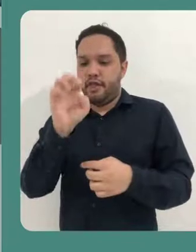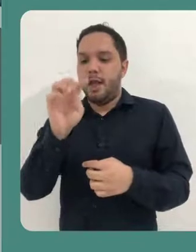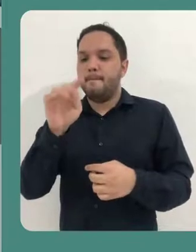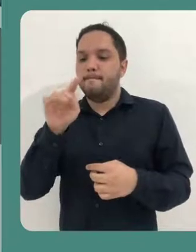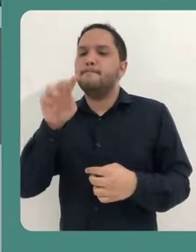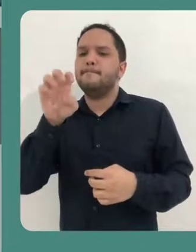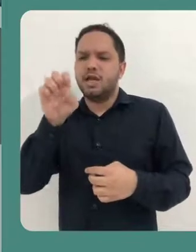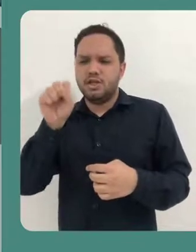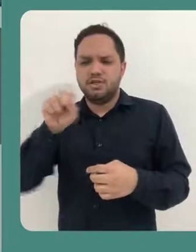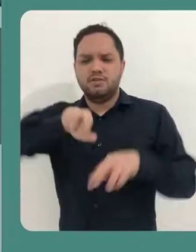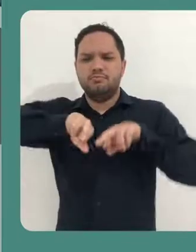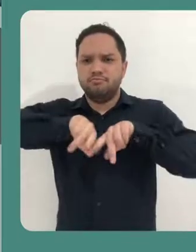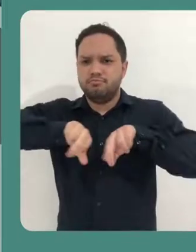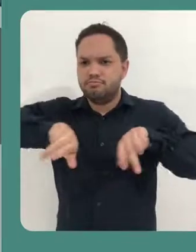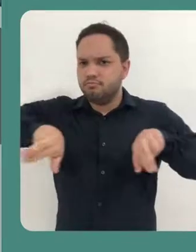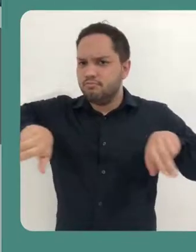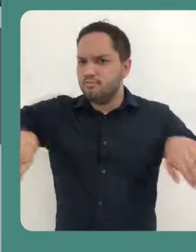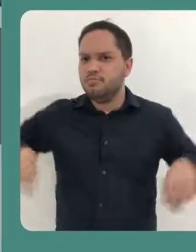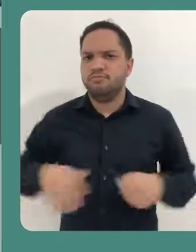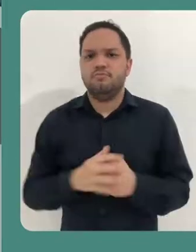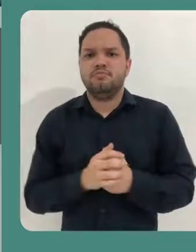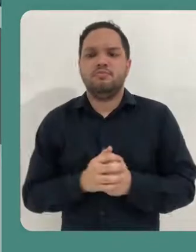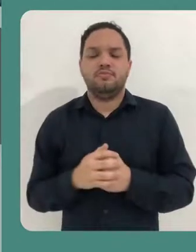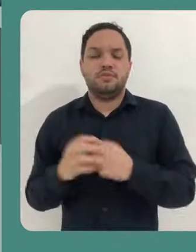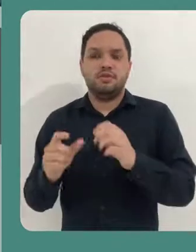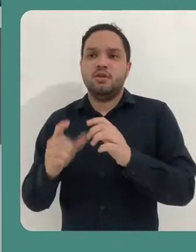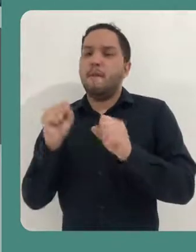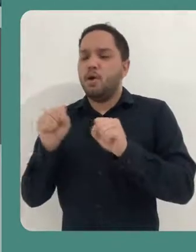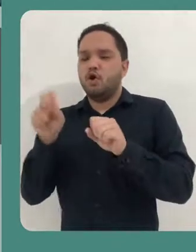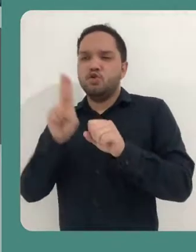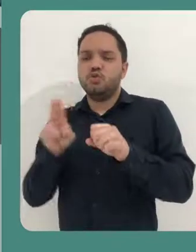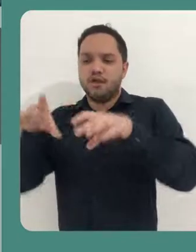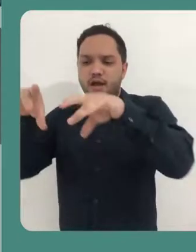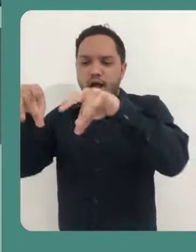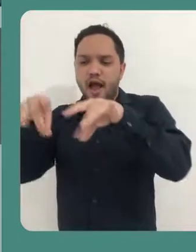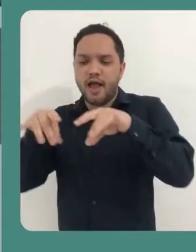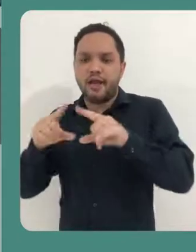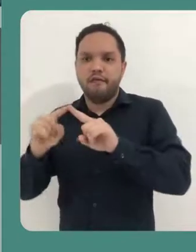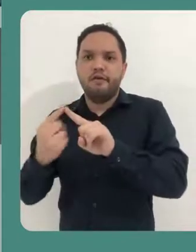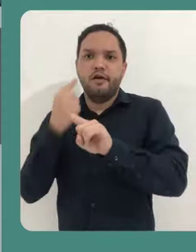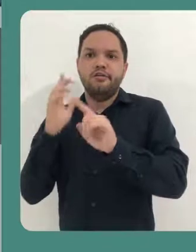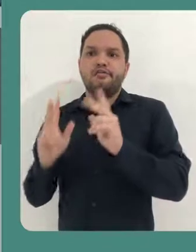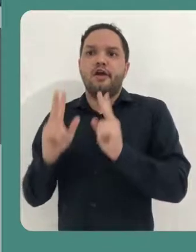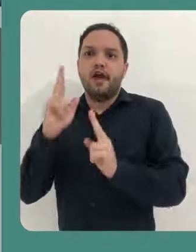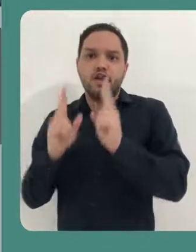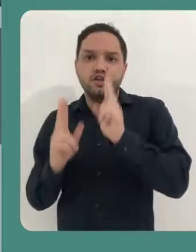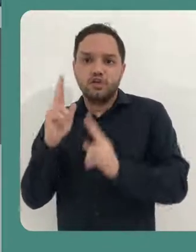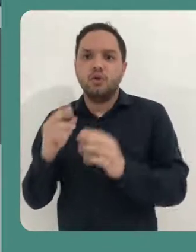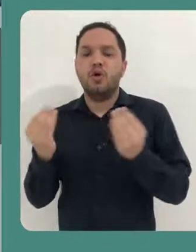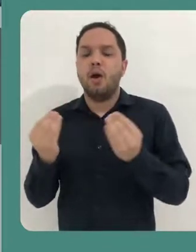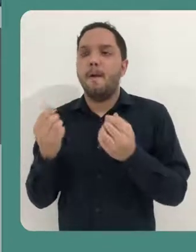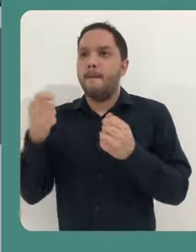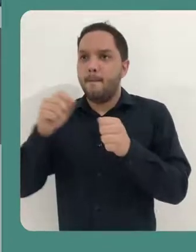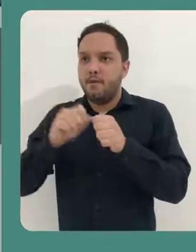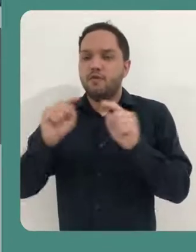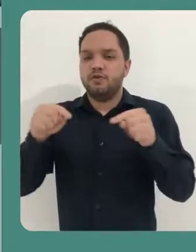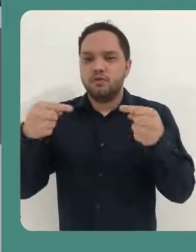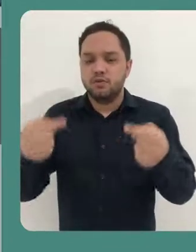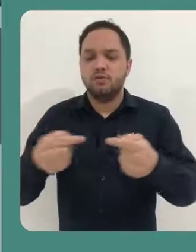de templates que você pode começar o seu trabalho a partir de um arquivo pré-formatado. E